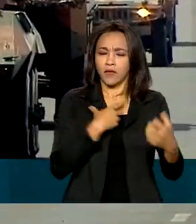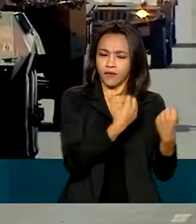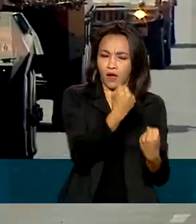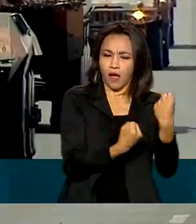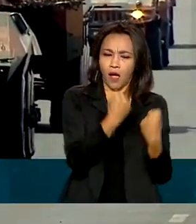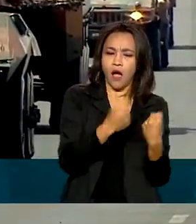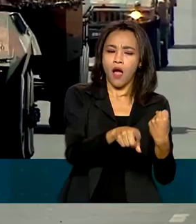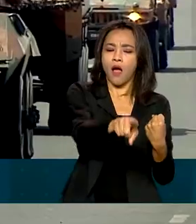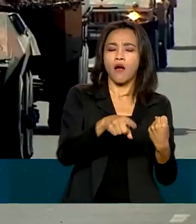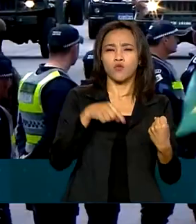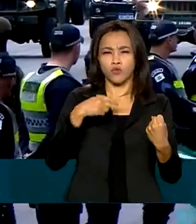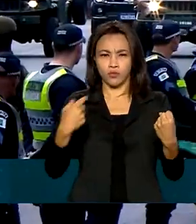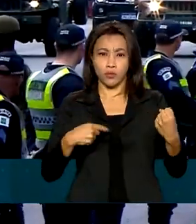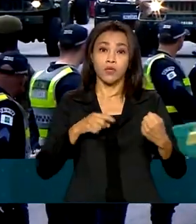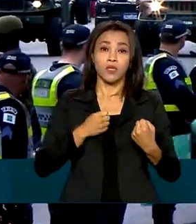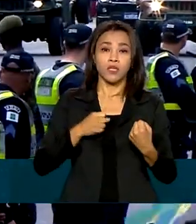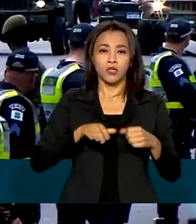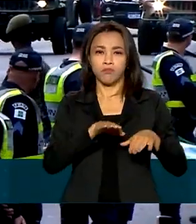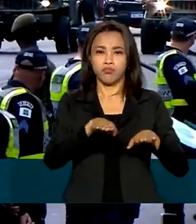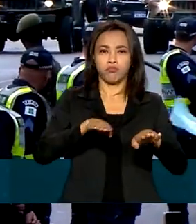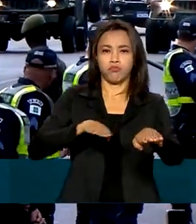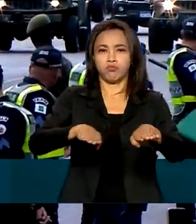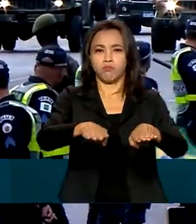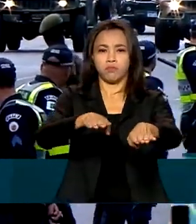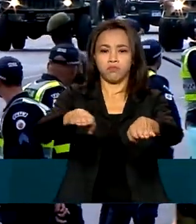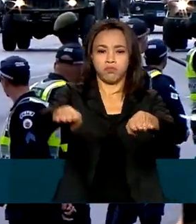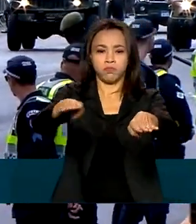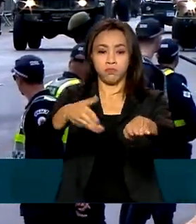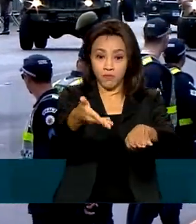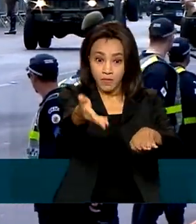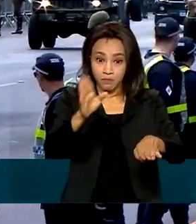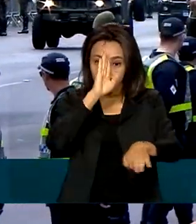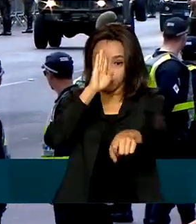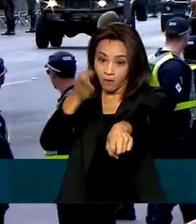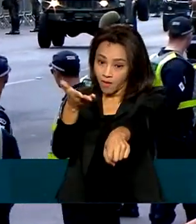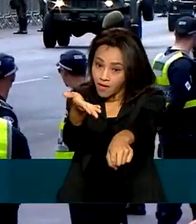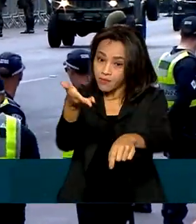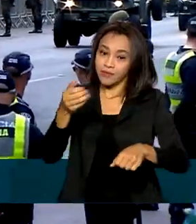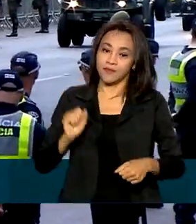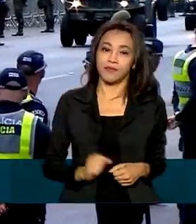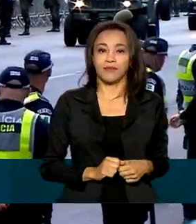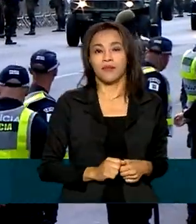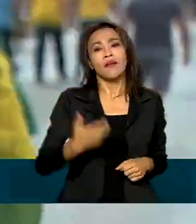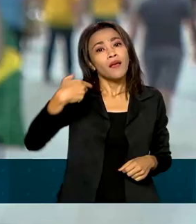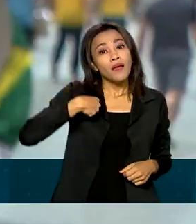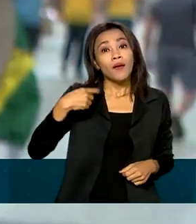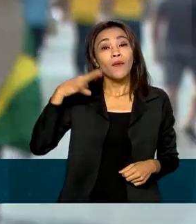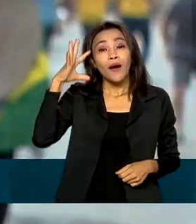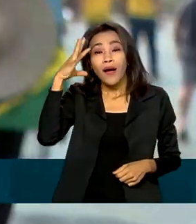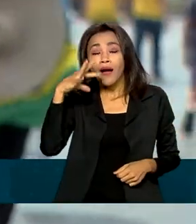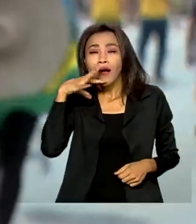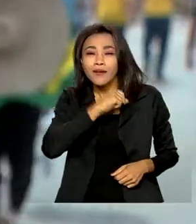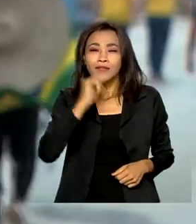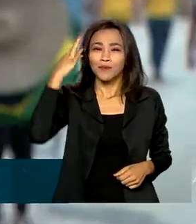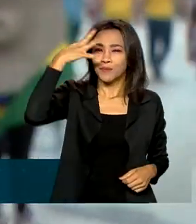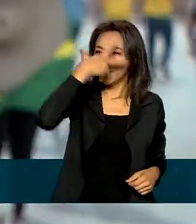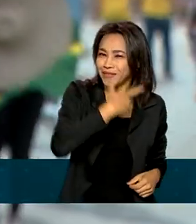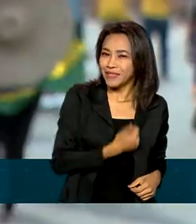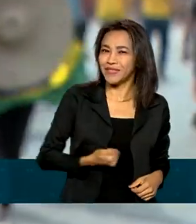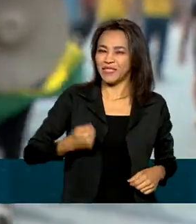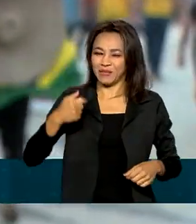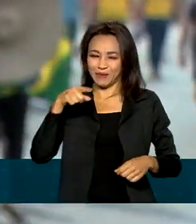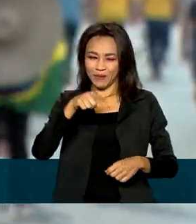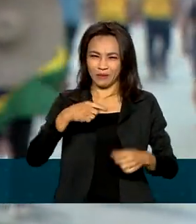desfilaram pela Esplanada, com destaque para a viatura Guarani. Eu acho bonito os carros, os tanques,